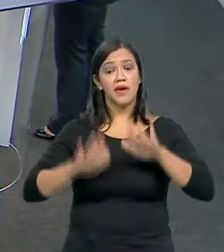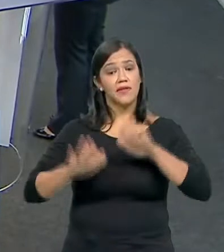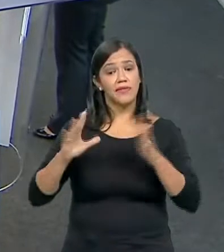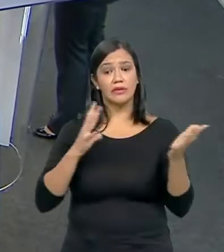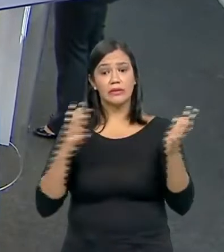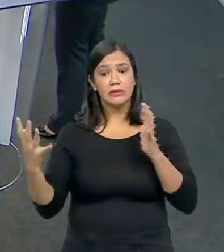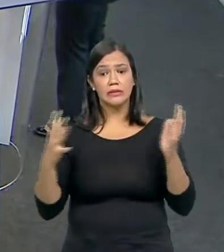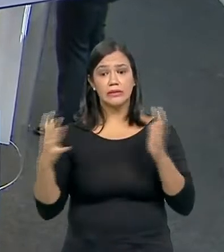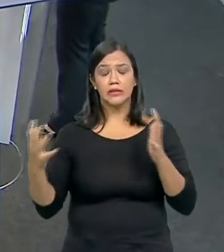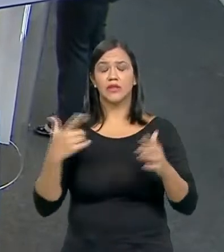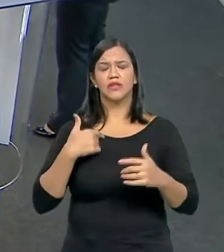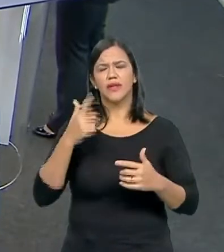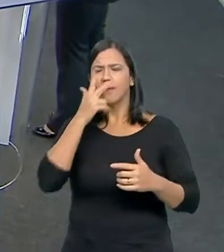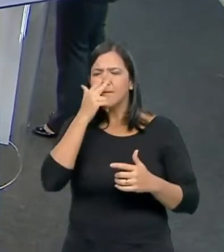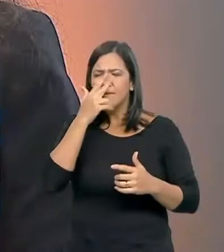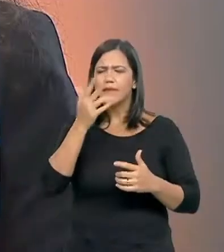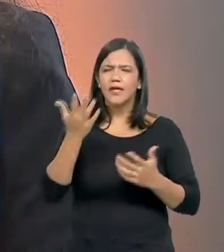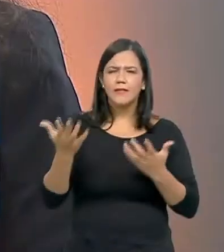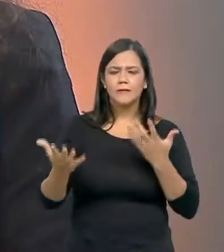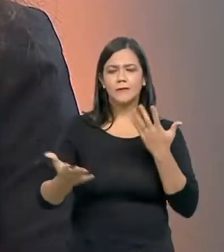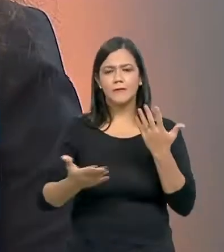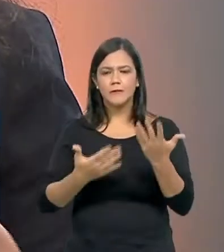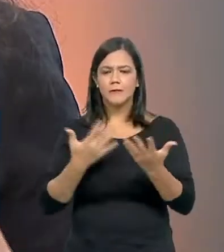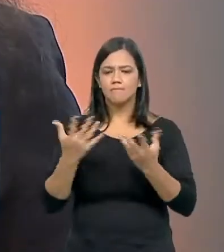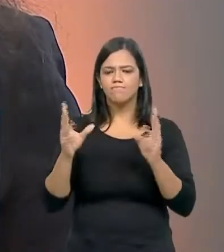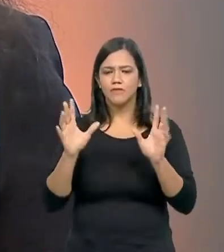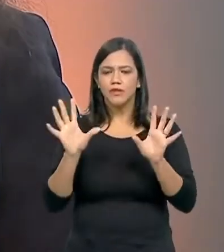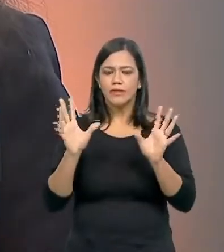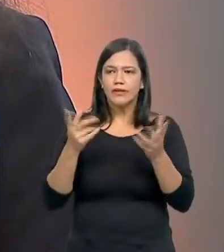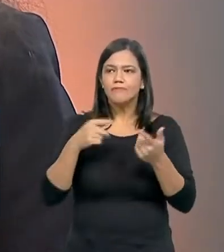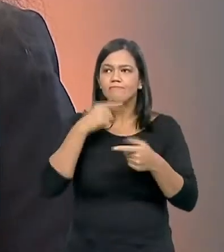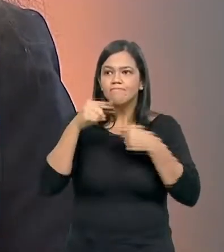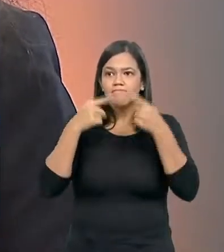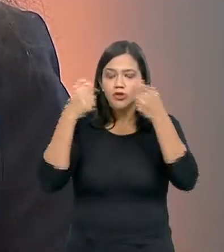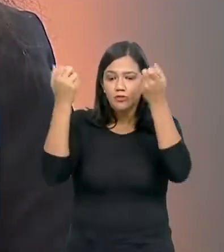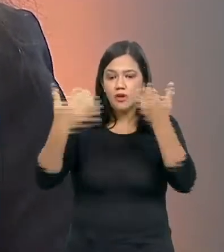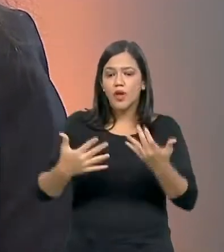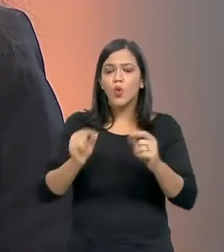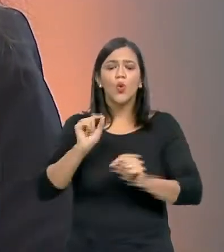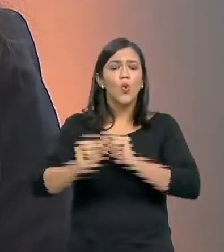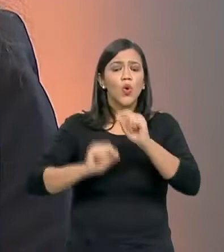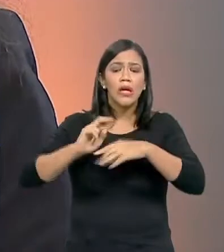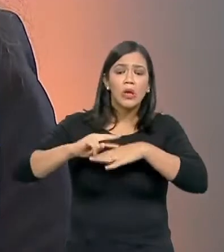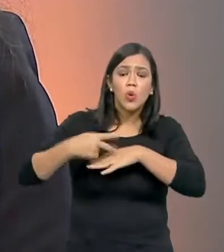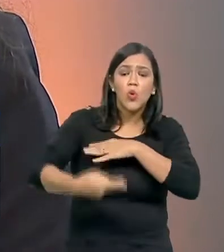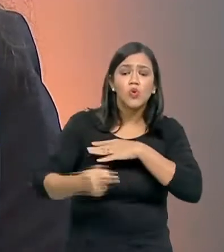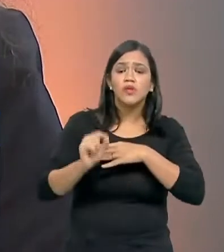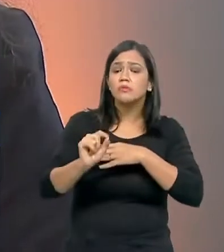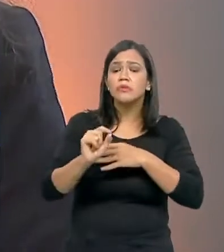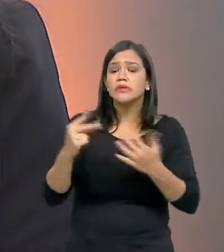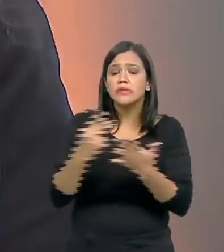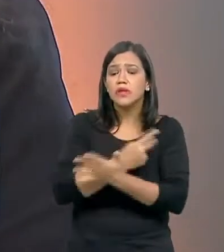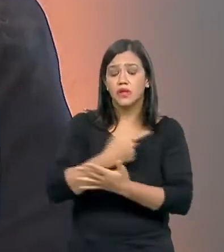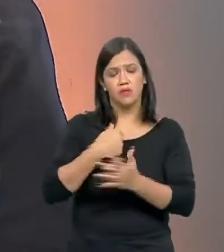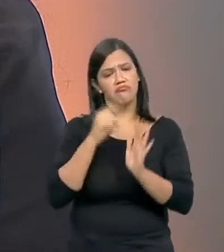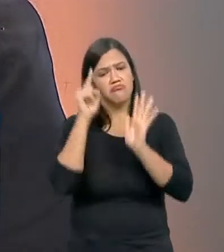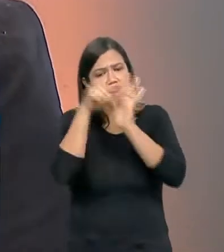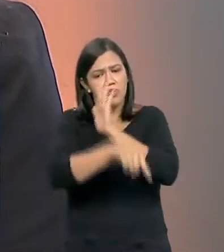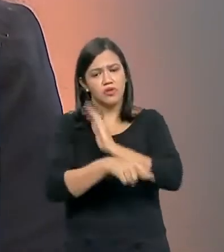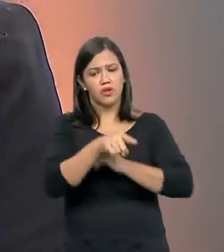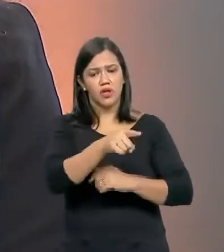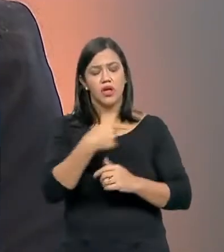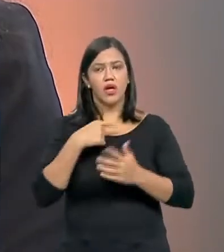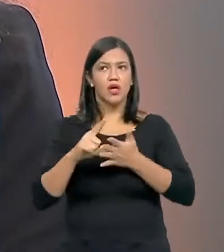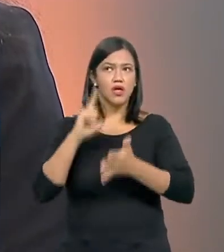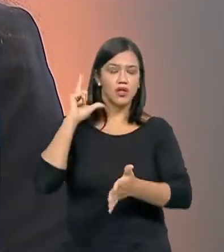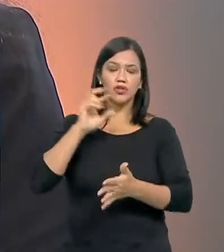época, ficou ali um pouco nebuloso quais consequências seriam essas? E eu queria fazer essa pergunta diante até de uma resposta